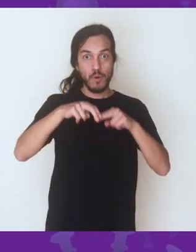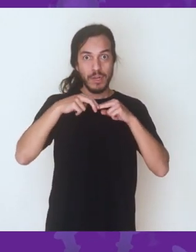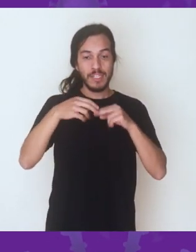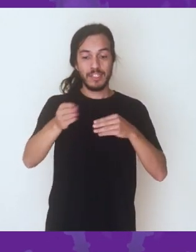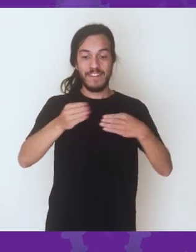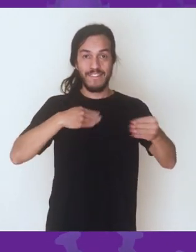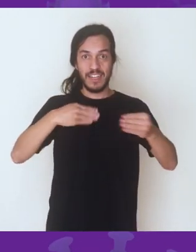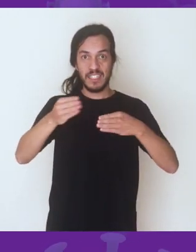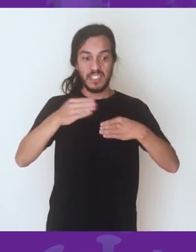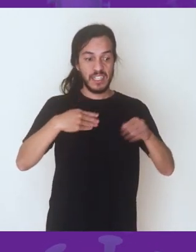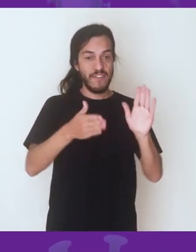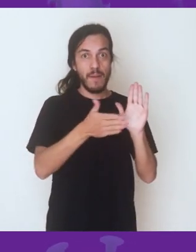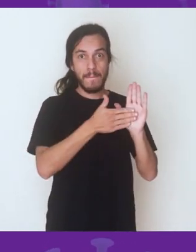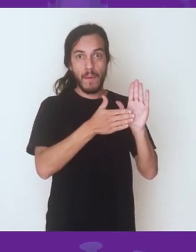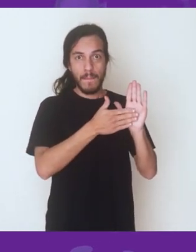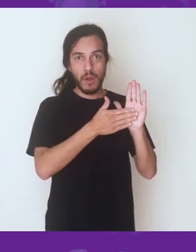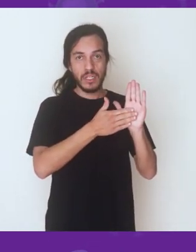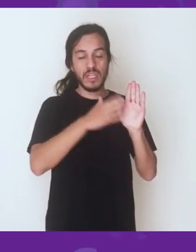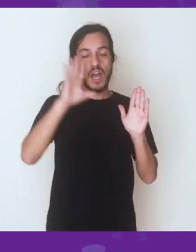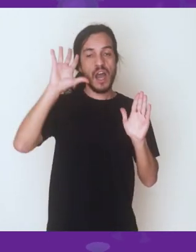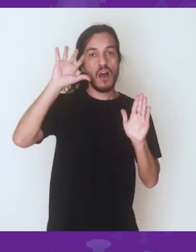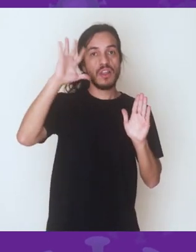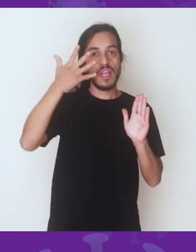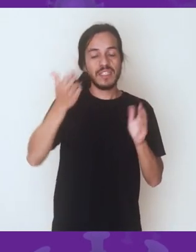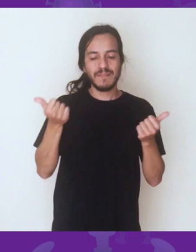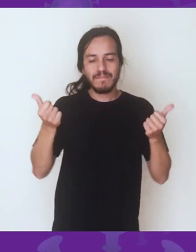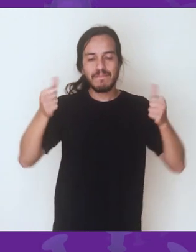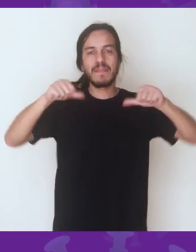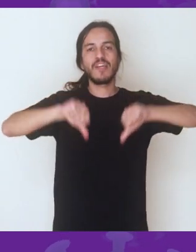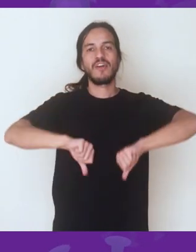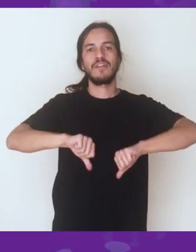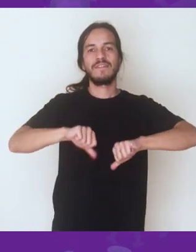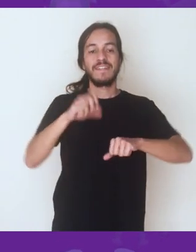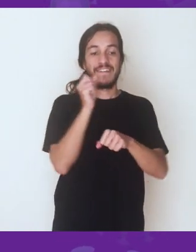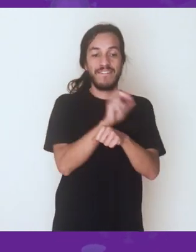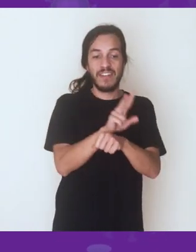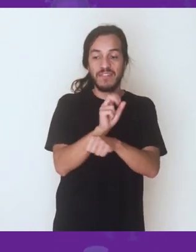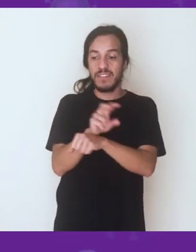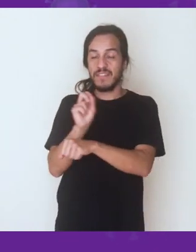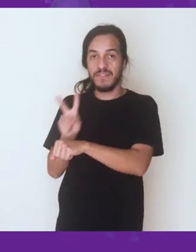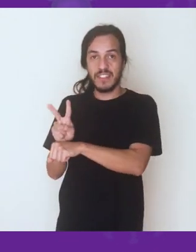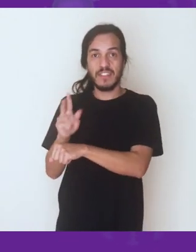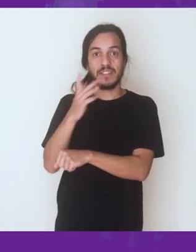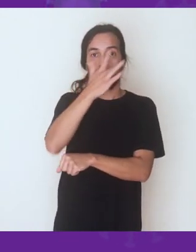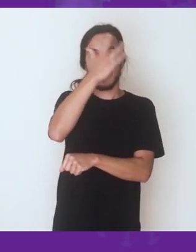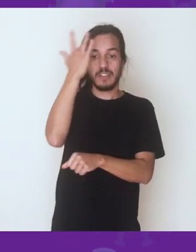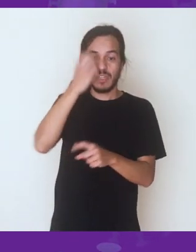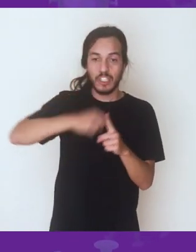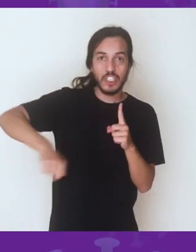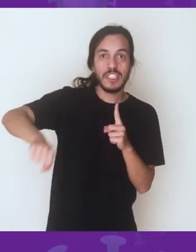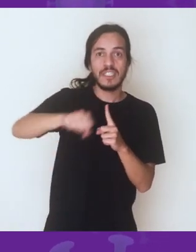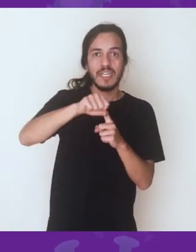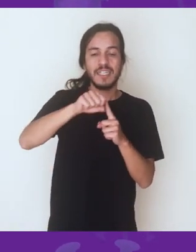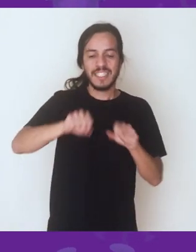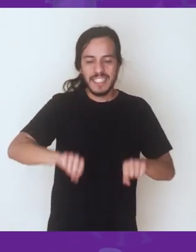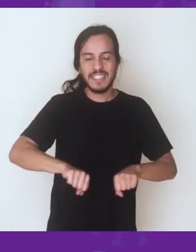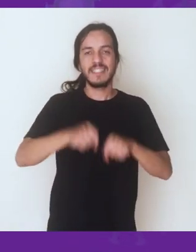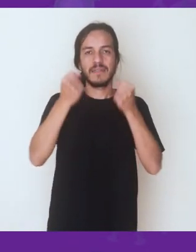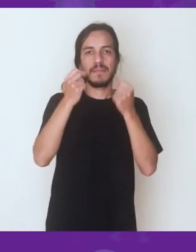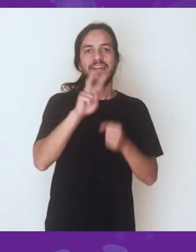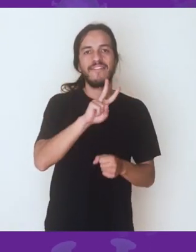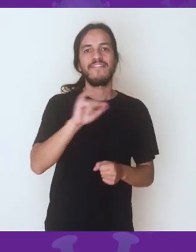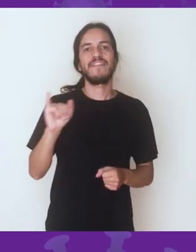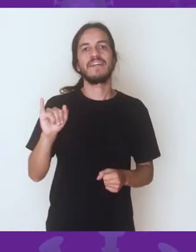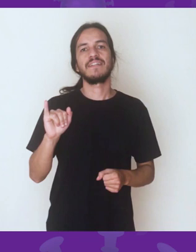de alto risco para complicar a situação epidemiológica que nós já estamos vivendo. Existem vários exemplos